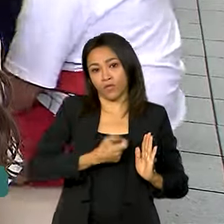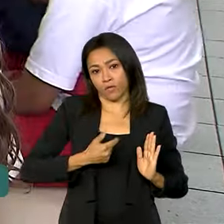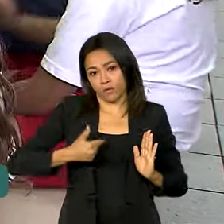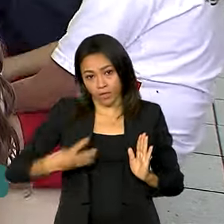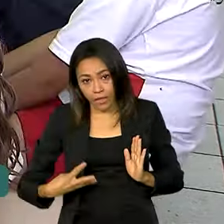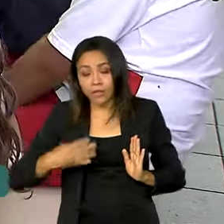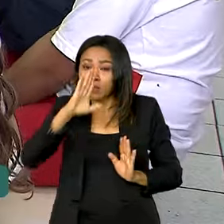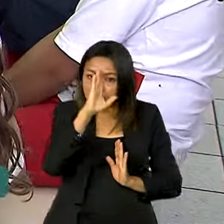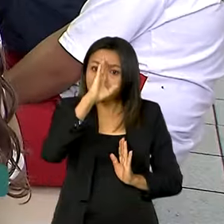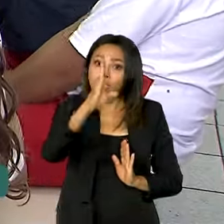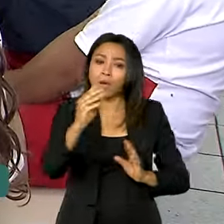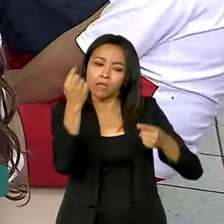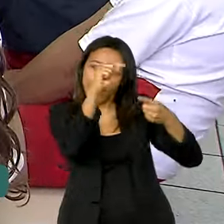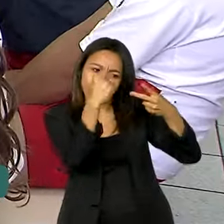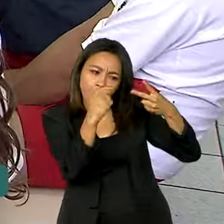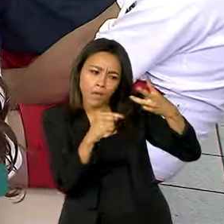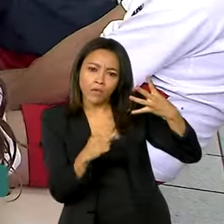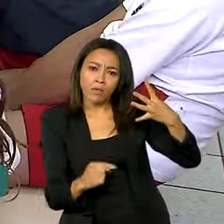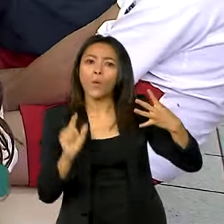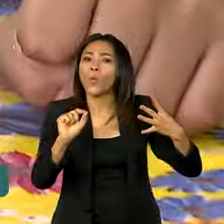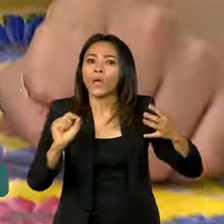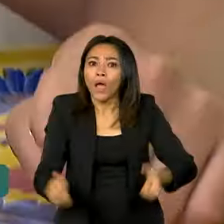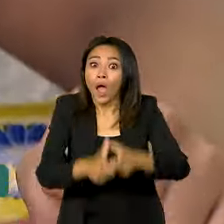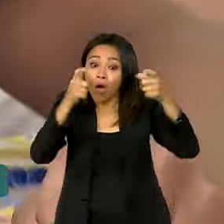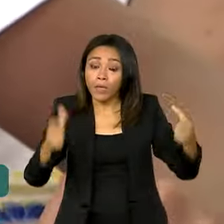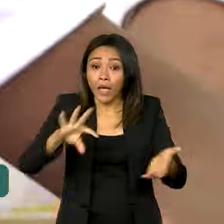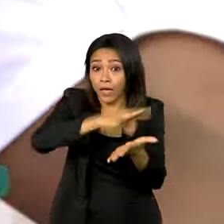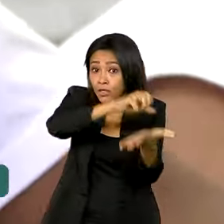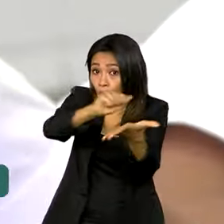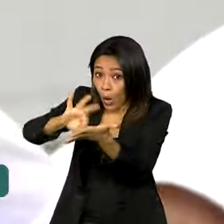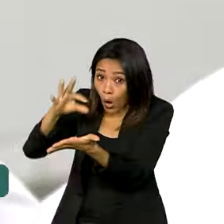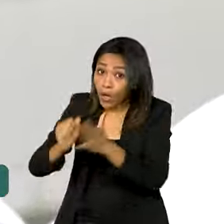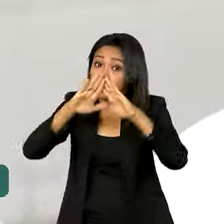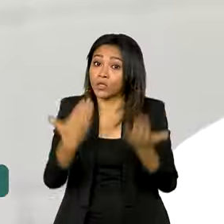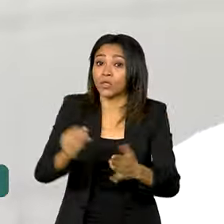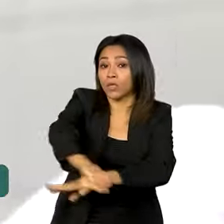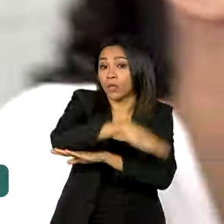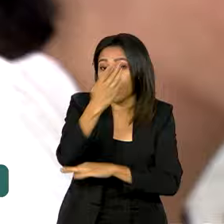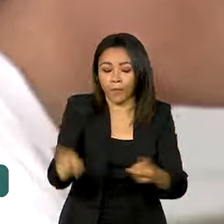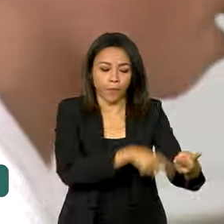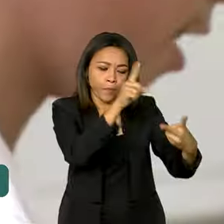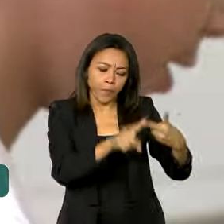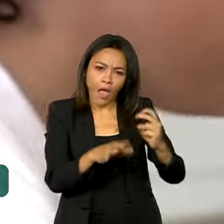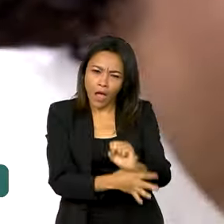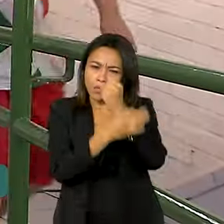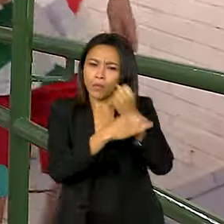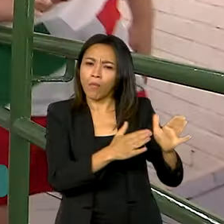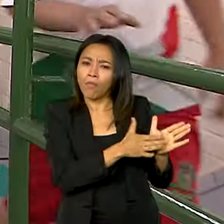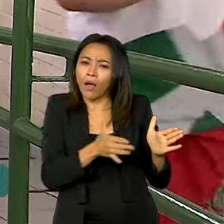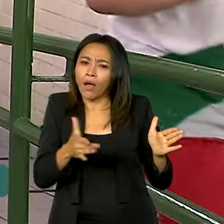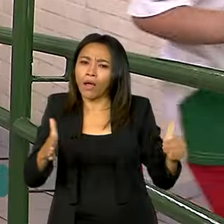Entre as prioridades estão a ampliação das matrículas em escolas de tempo integral e a garantia de que até 2030